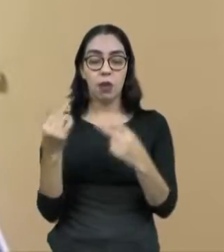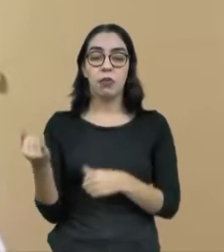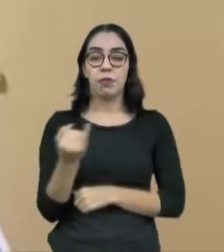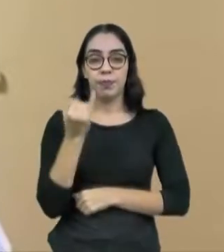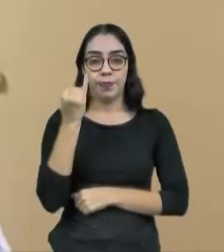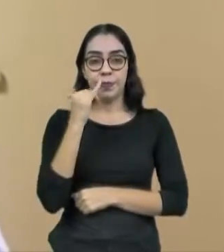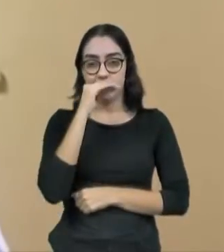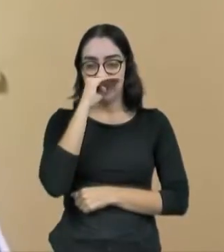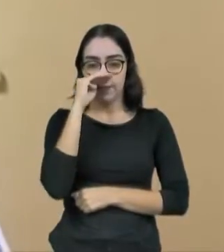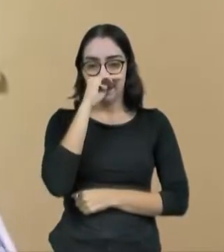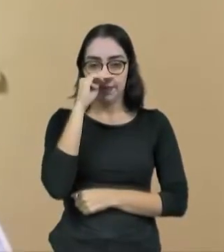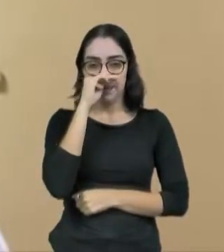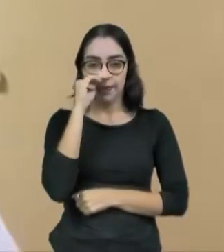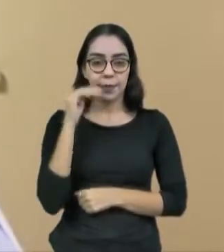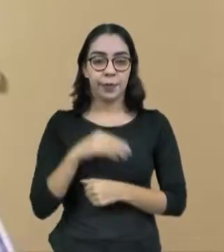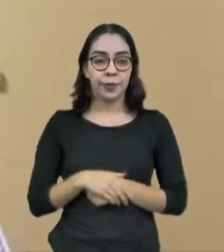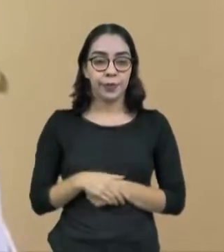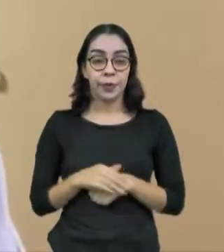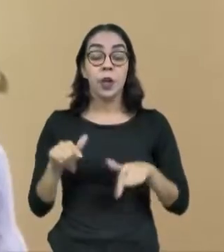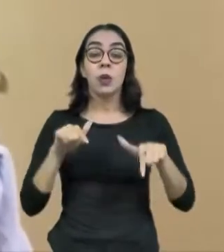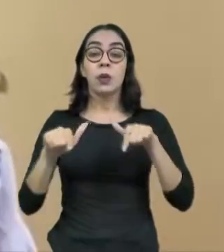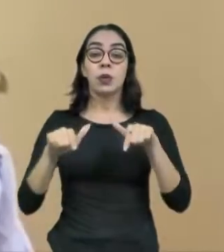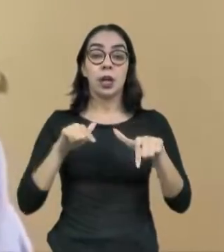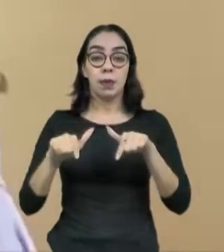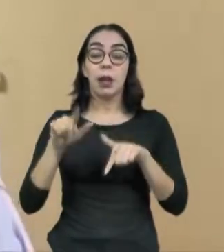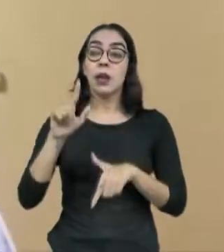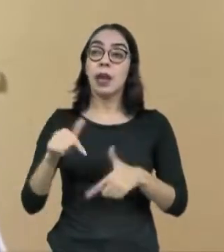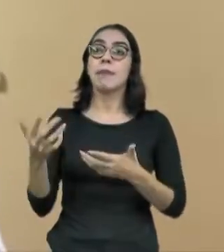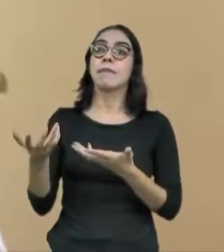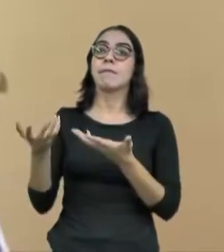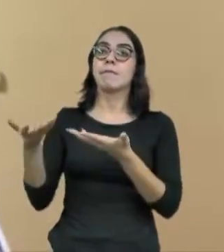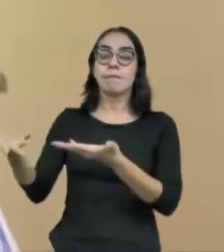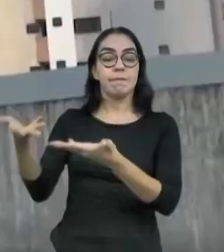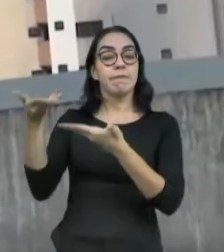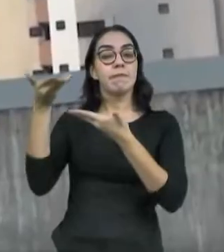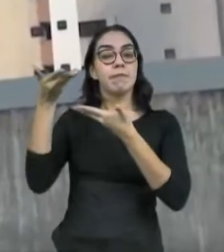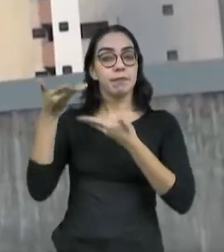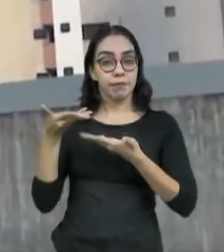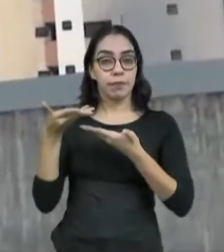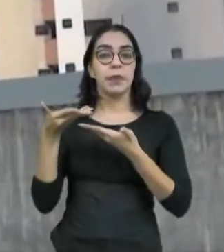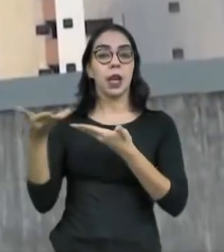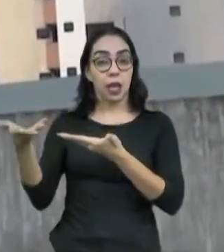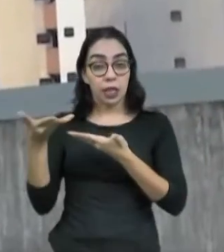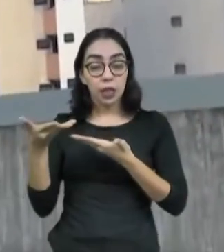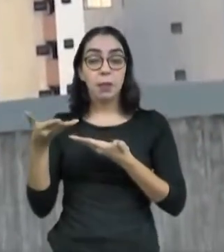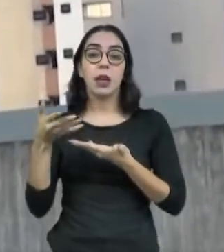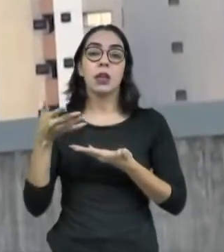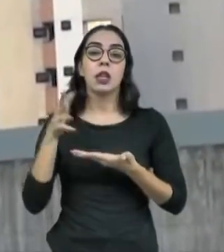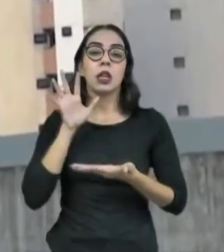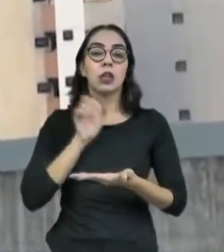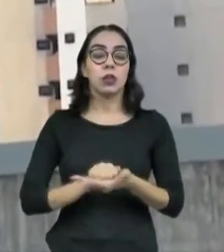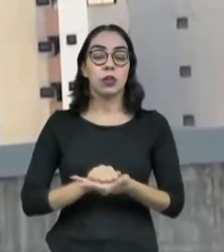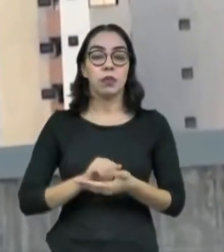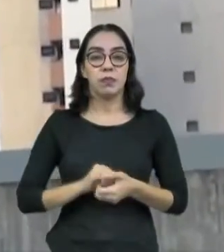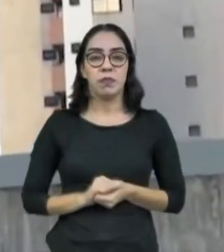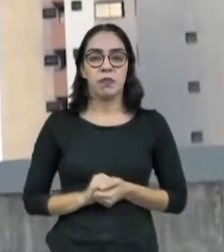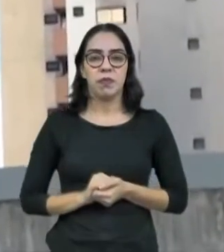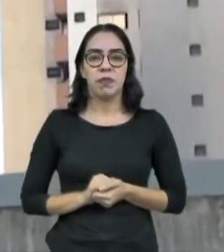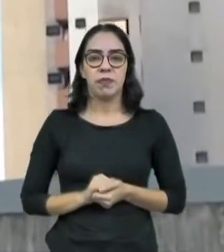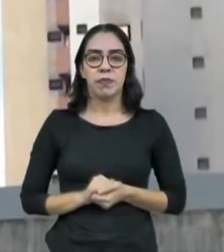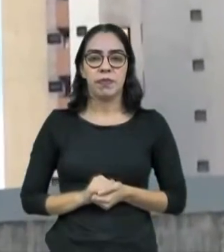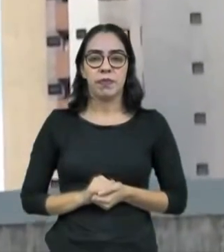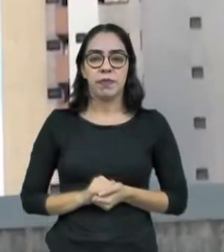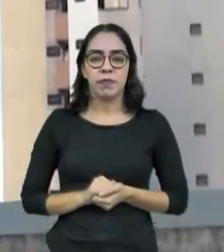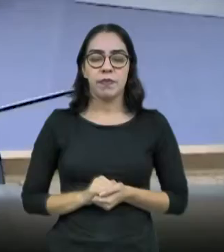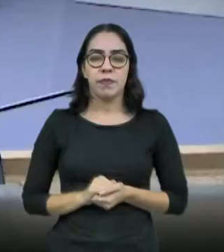assim, o trabalho que a gente faz é recepcionar essas denúncias e dar os encomendamentos. Desqualificar mulheres pode ser vista